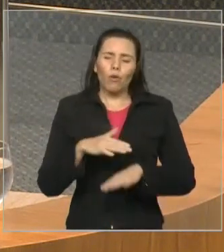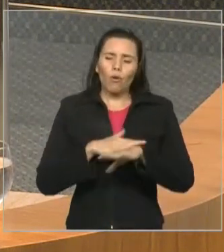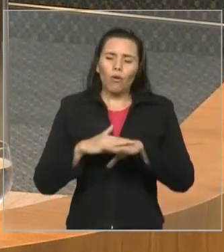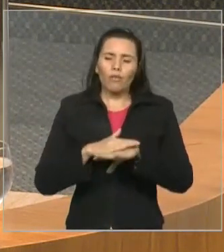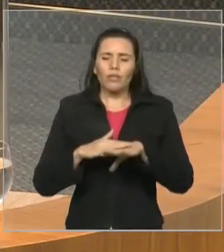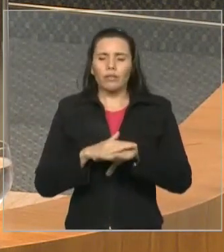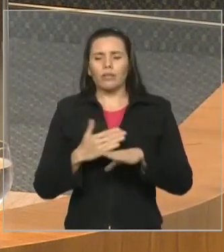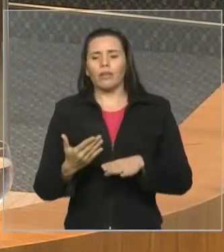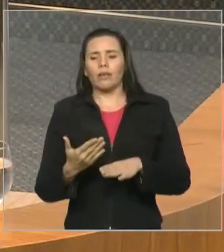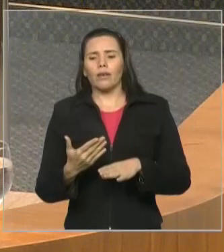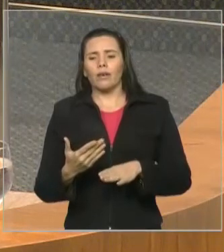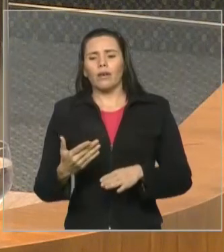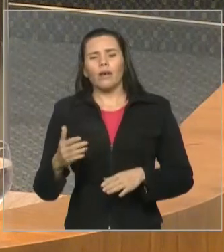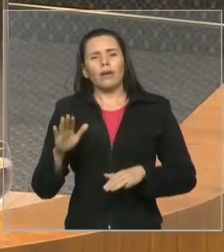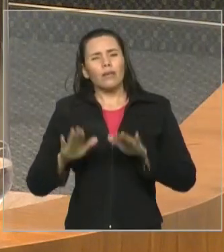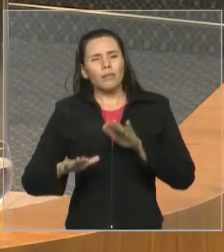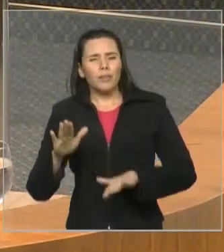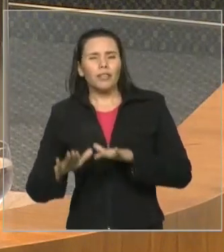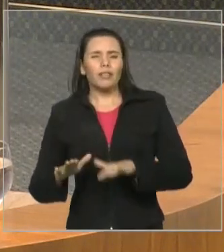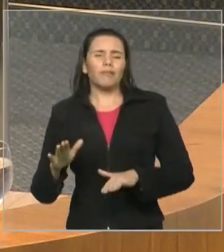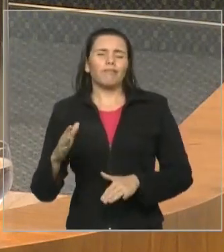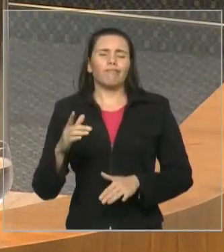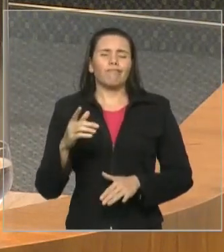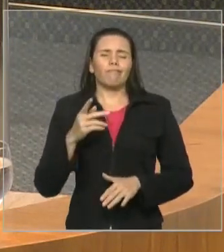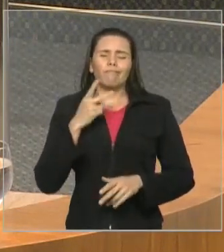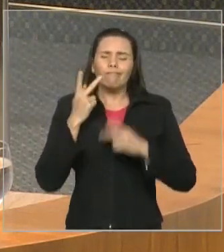também à Casa Civil, muitas das vezes,